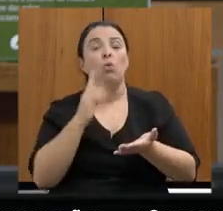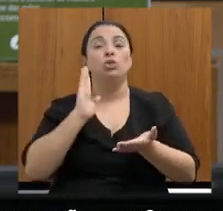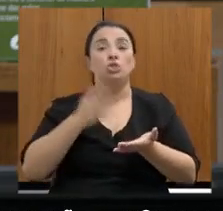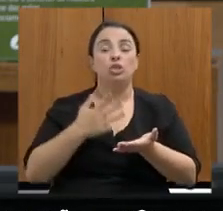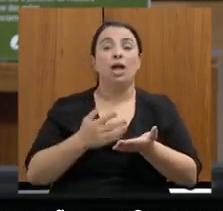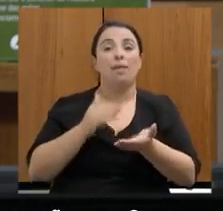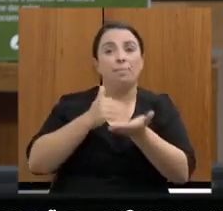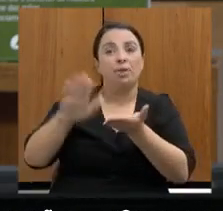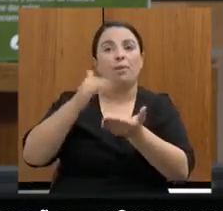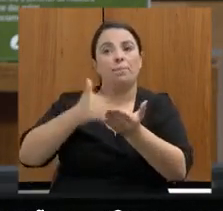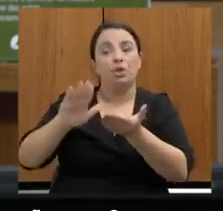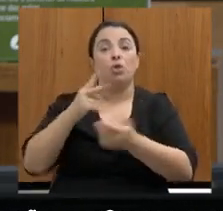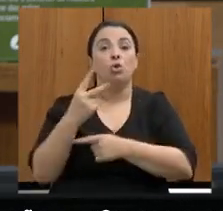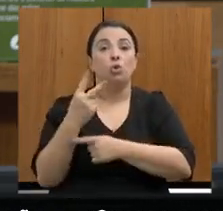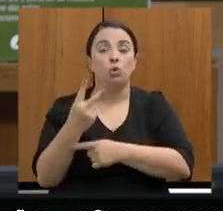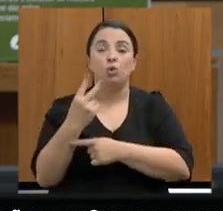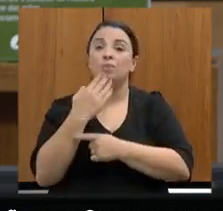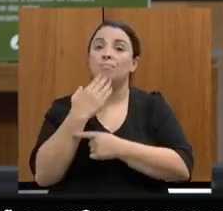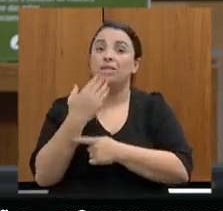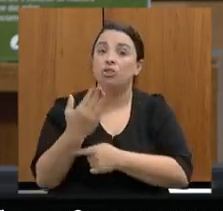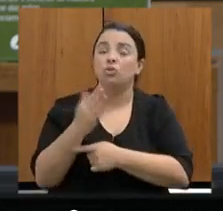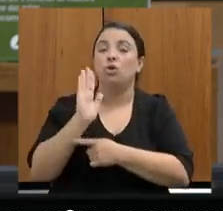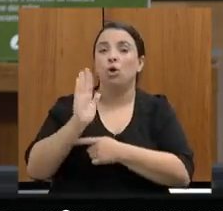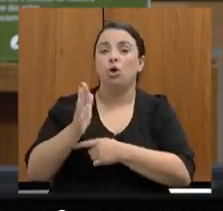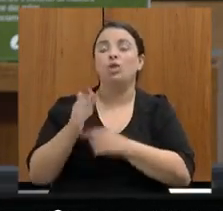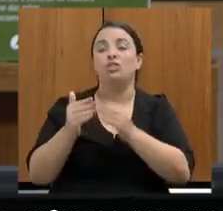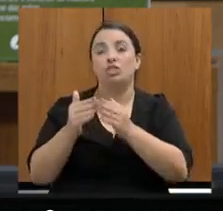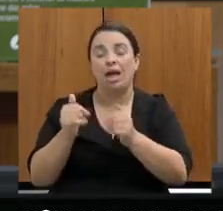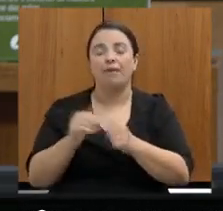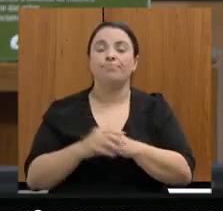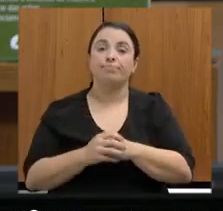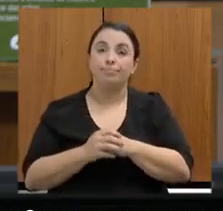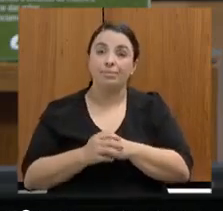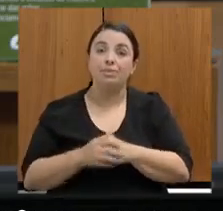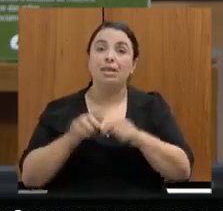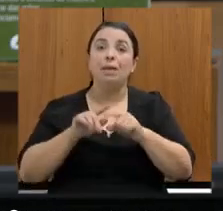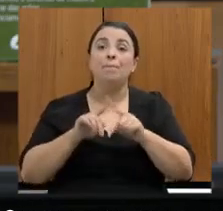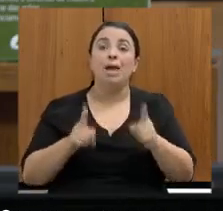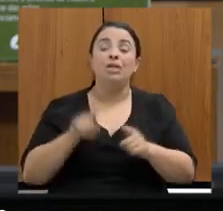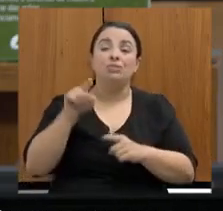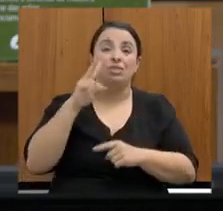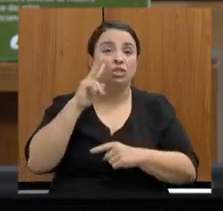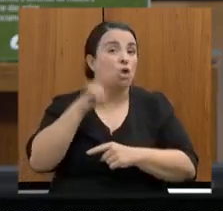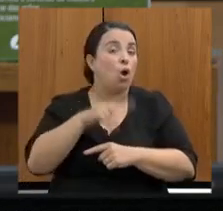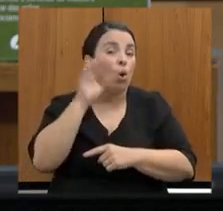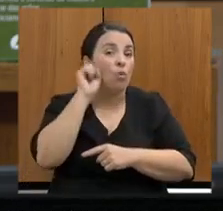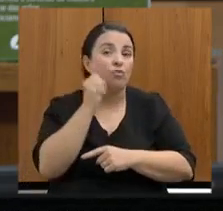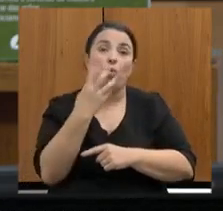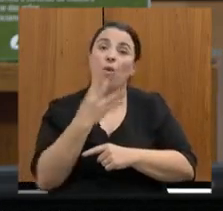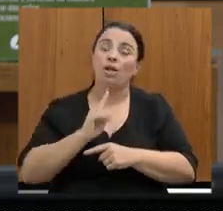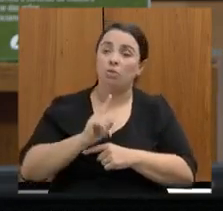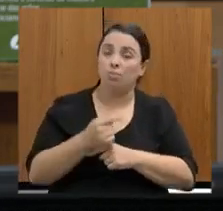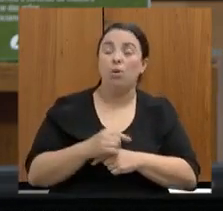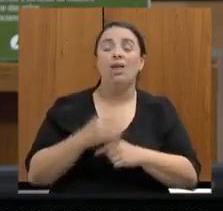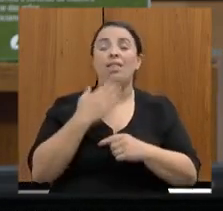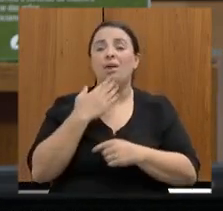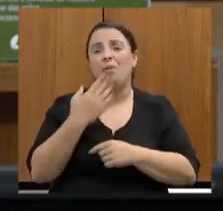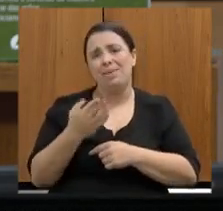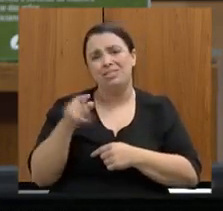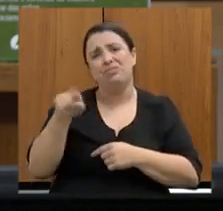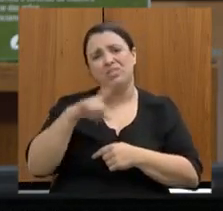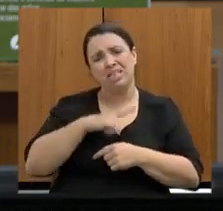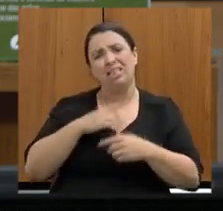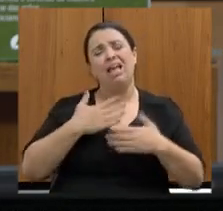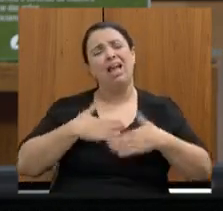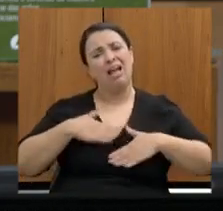diários. Isso tudo eu lhe disse. Mas a senhora só ouviu, me parece, os 4 mil. Então, eu peço que a gente consiga acalmar um pouquinho para que a gente consiga ouvir